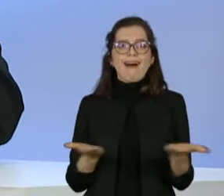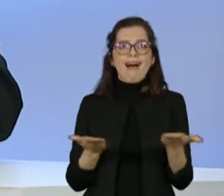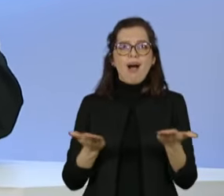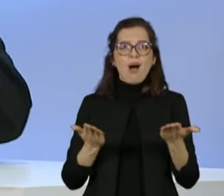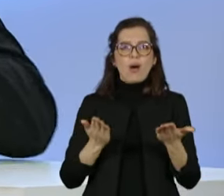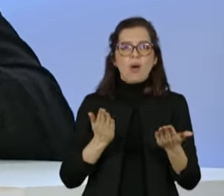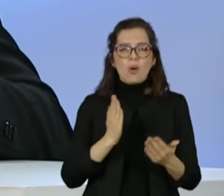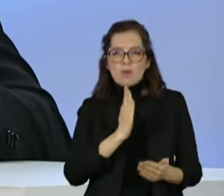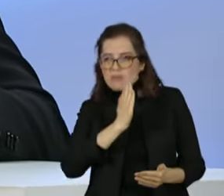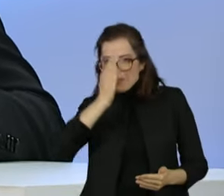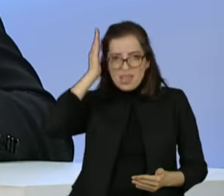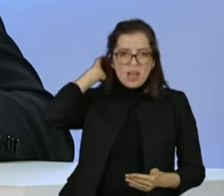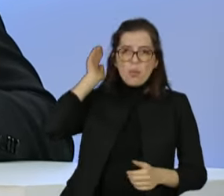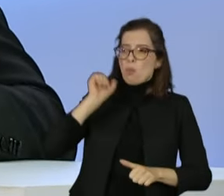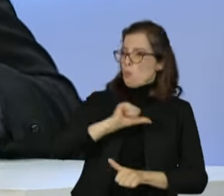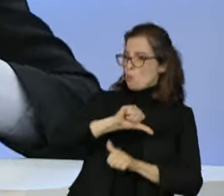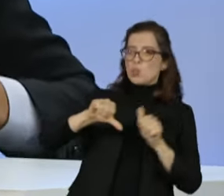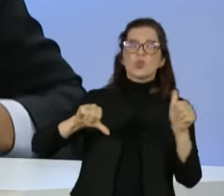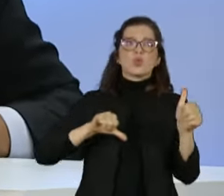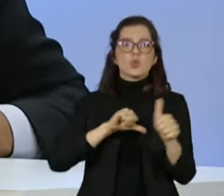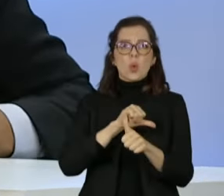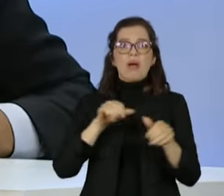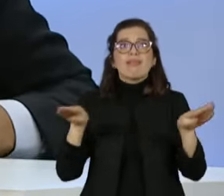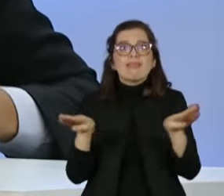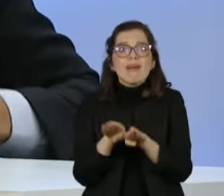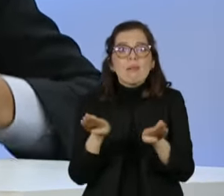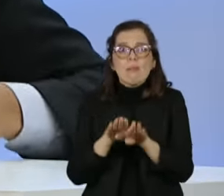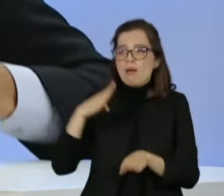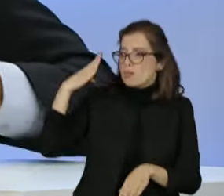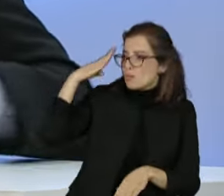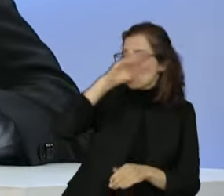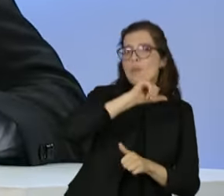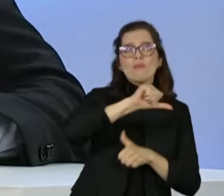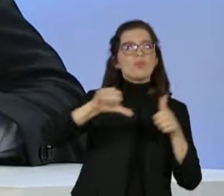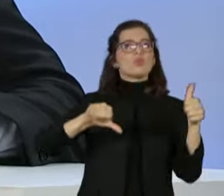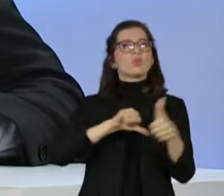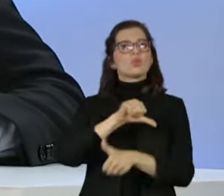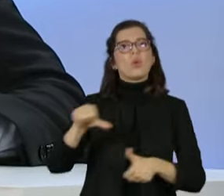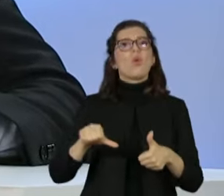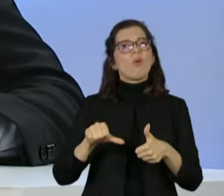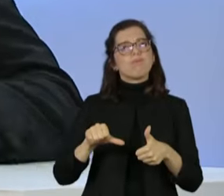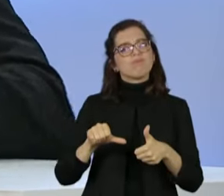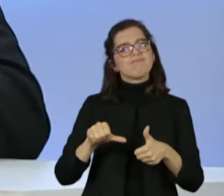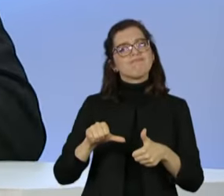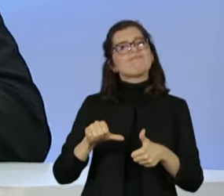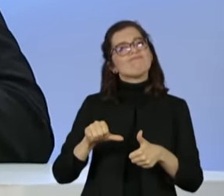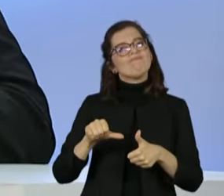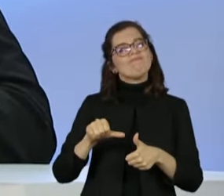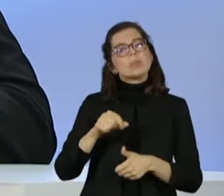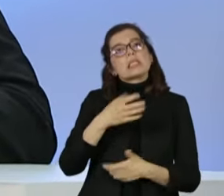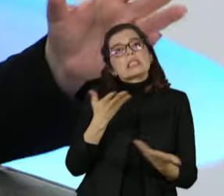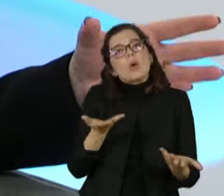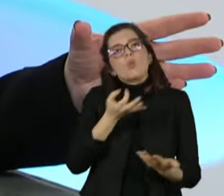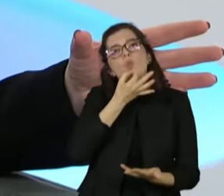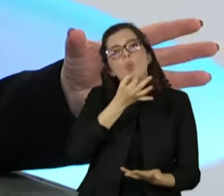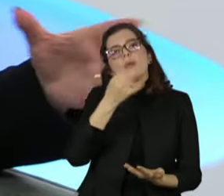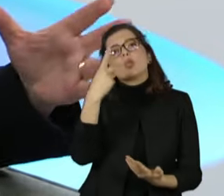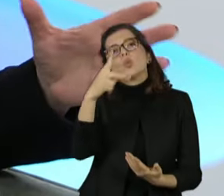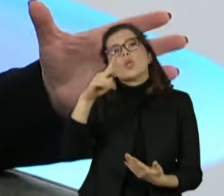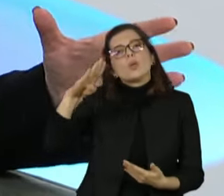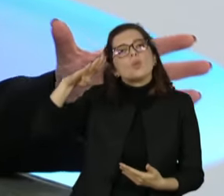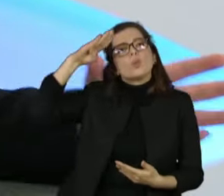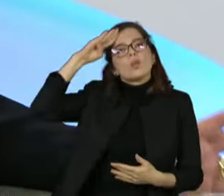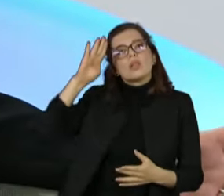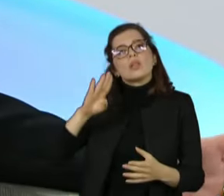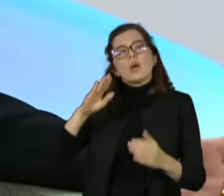Deve ser resgatado o original, que militares devem ser subordinados a civis ou não? Sim. Bom, primeiro,